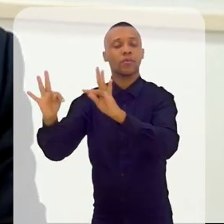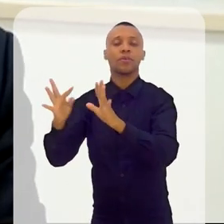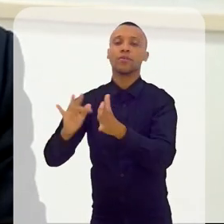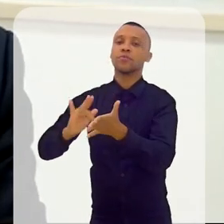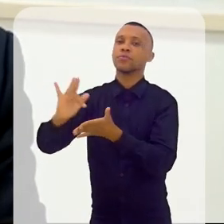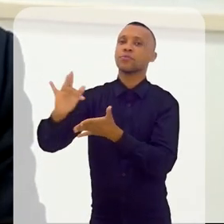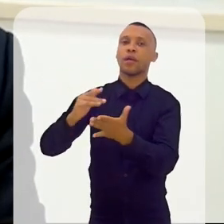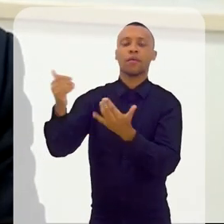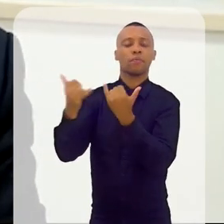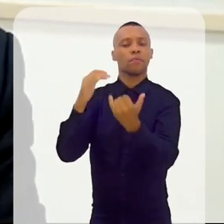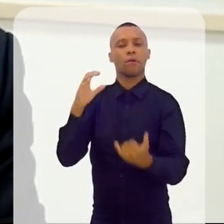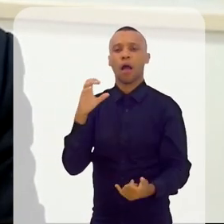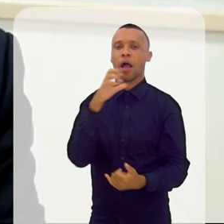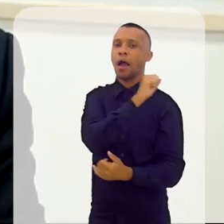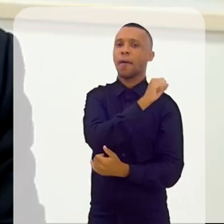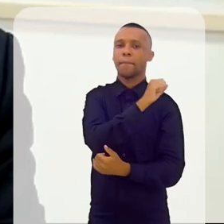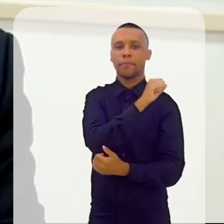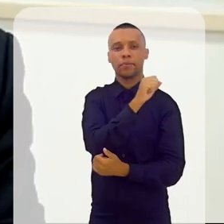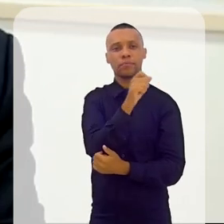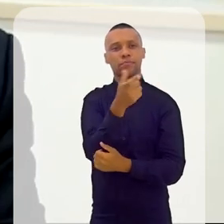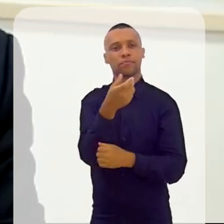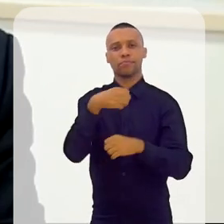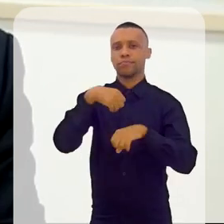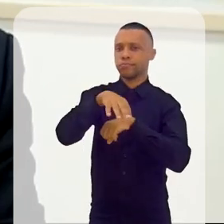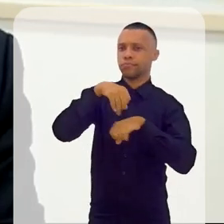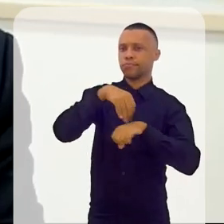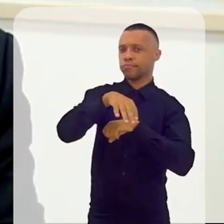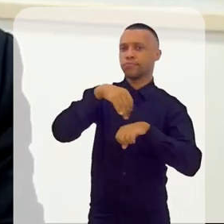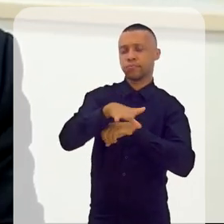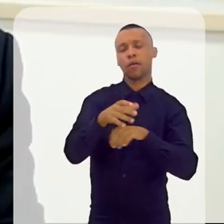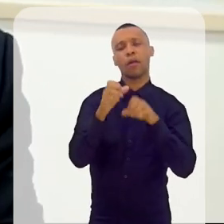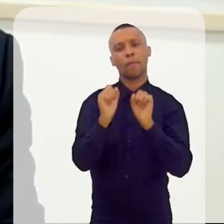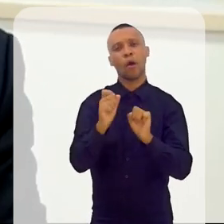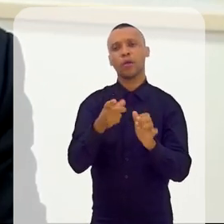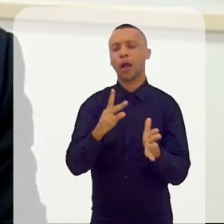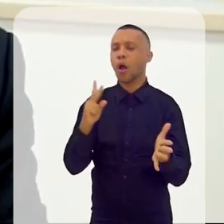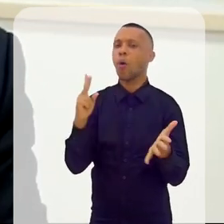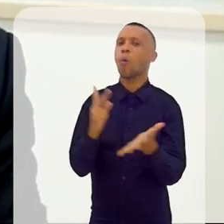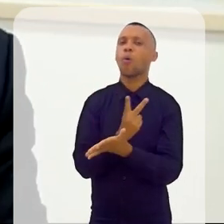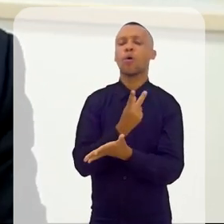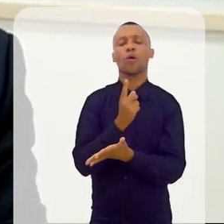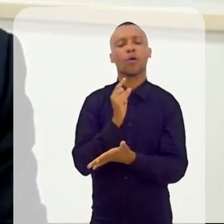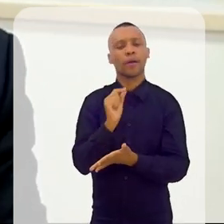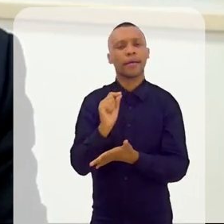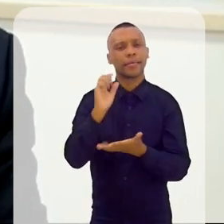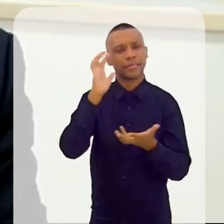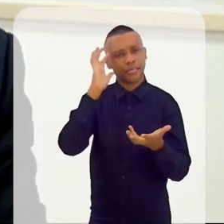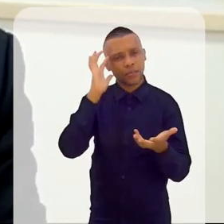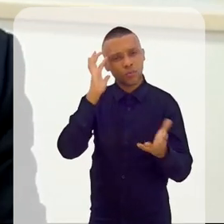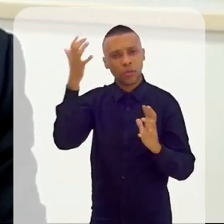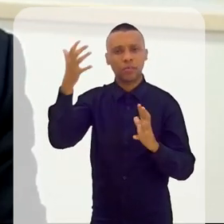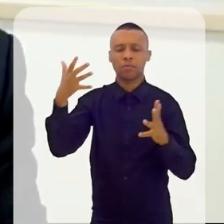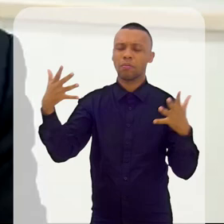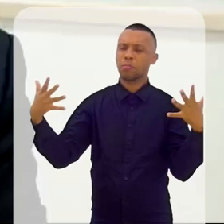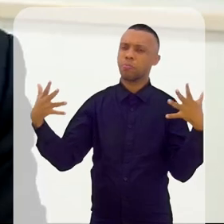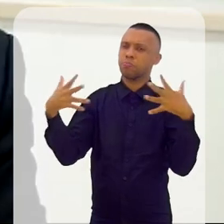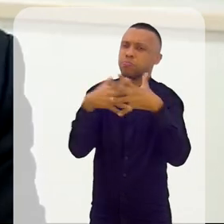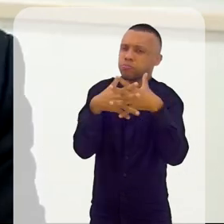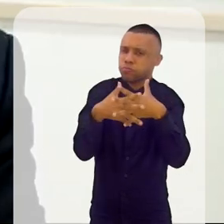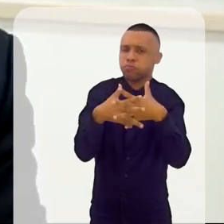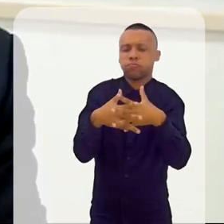informações vão rapidamente, chegam aos meios de comunicação e podem causar, digamos, situações bastante